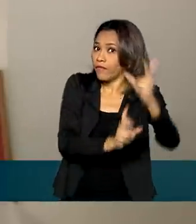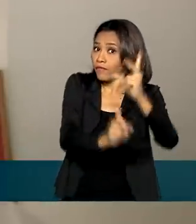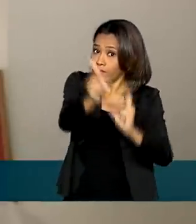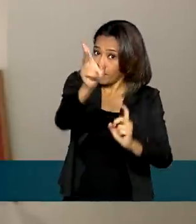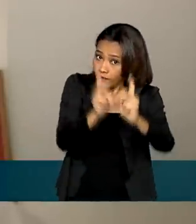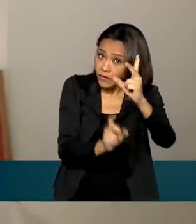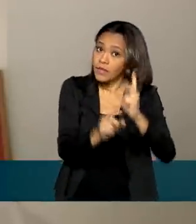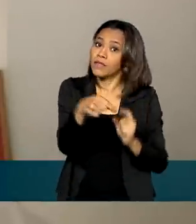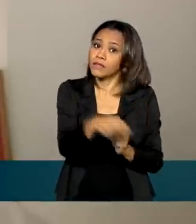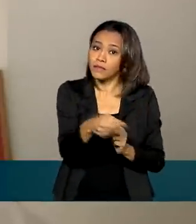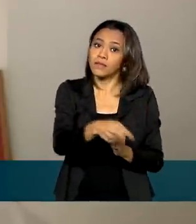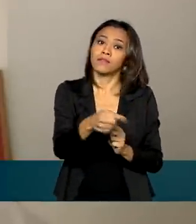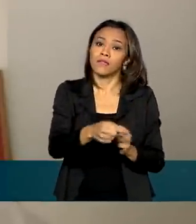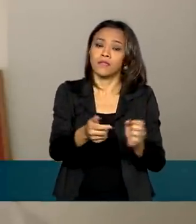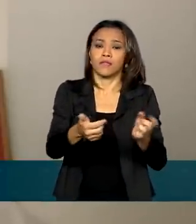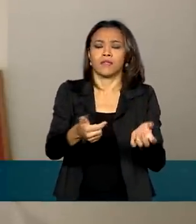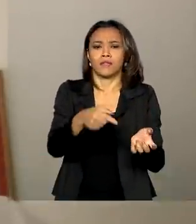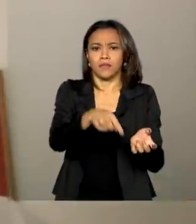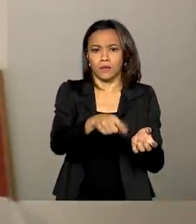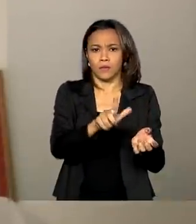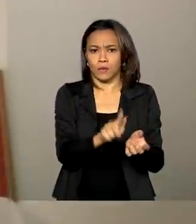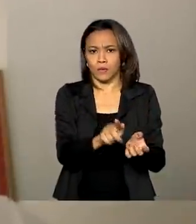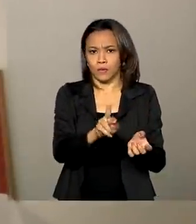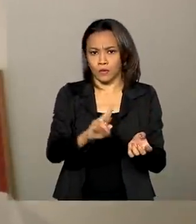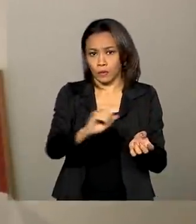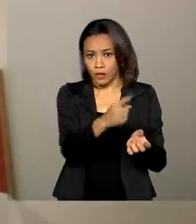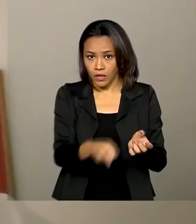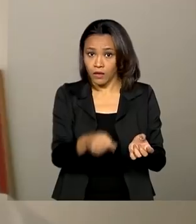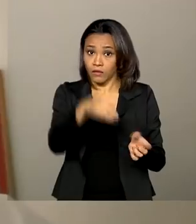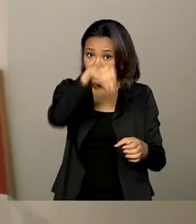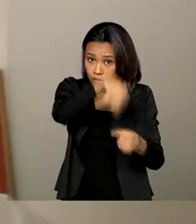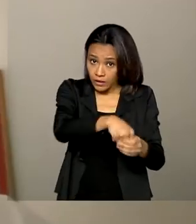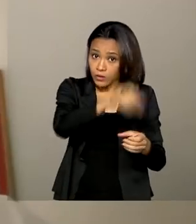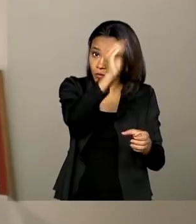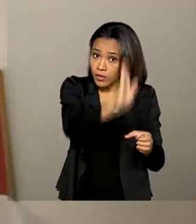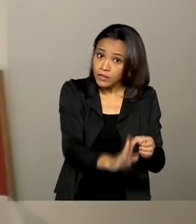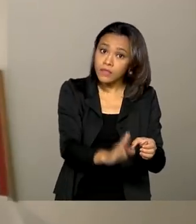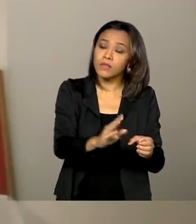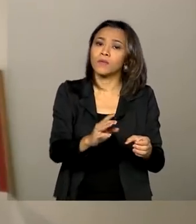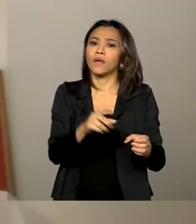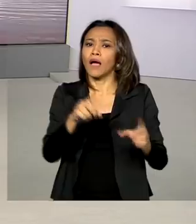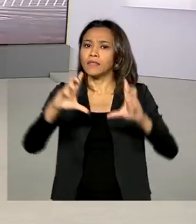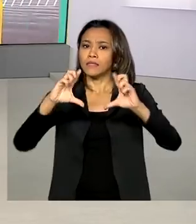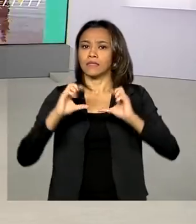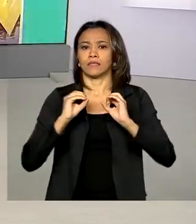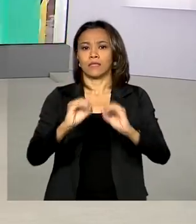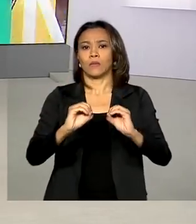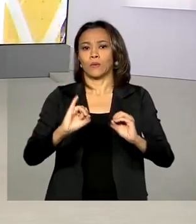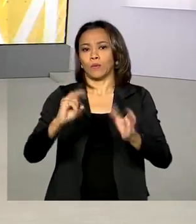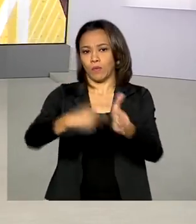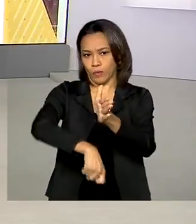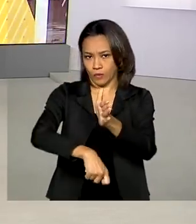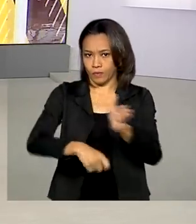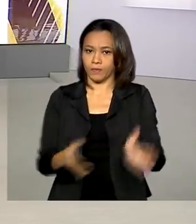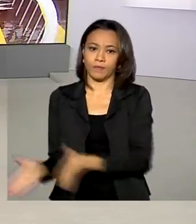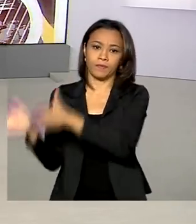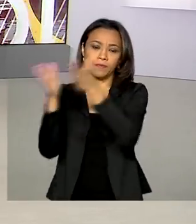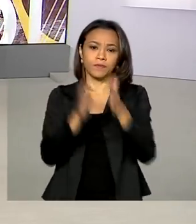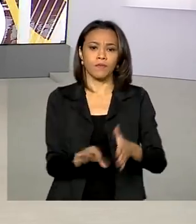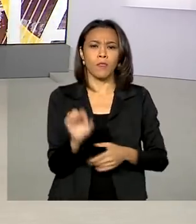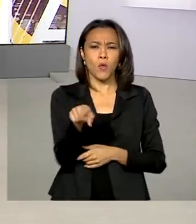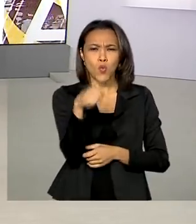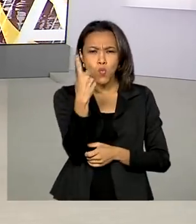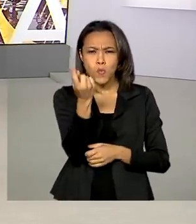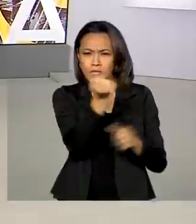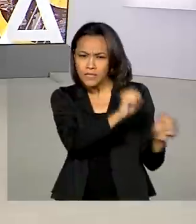exportação e o demanda da carne internamente, e zerou essa tarifa. Uma semana de